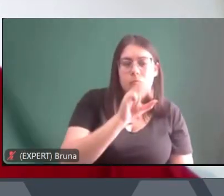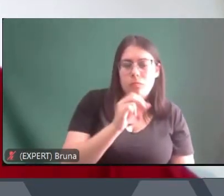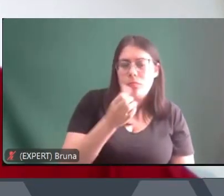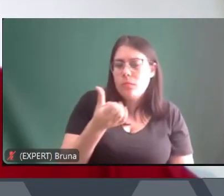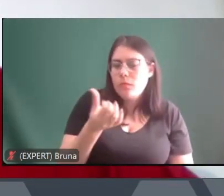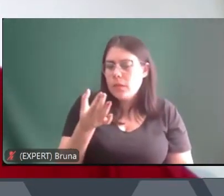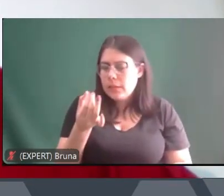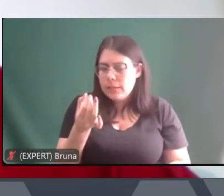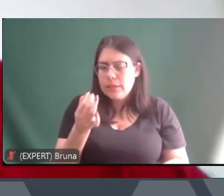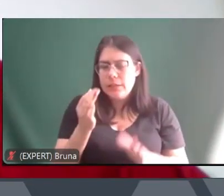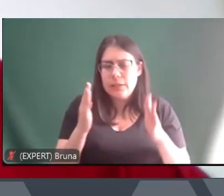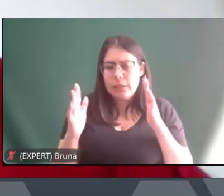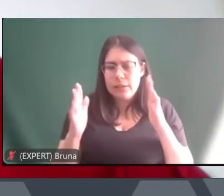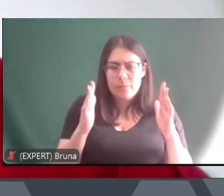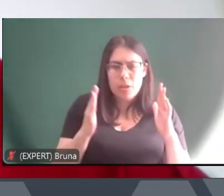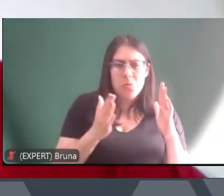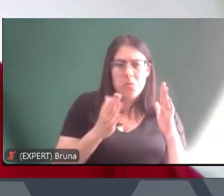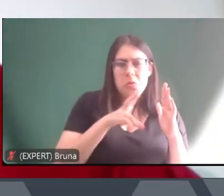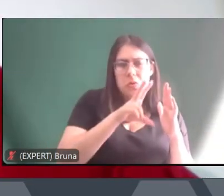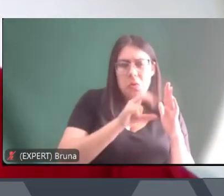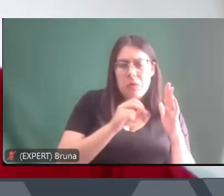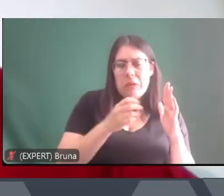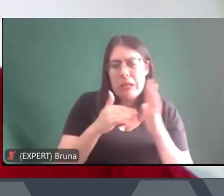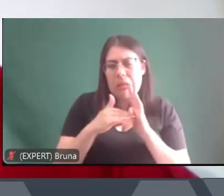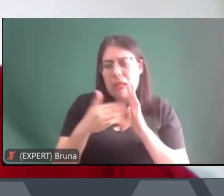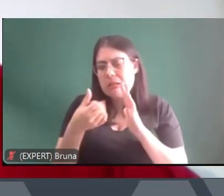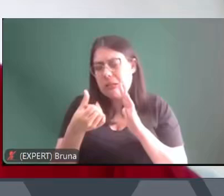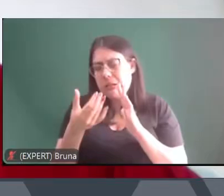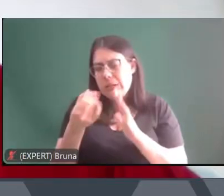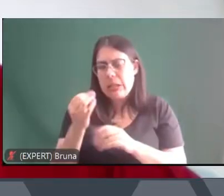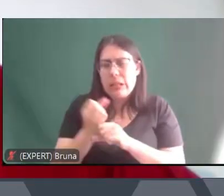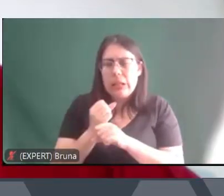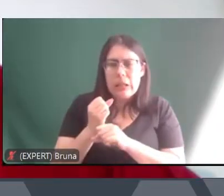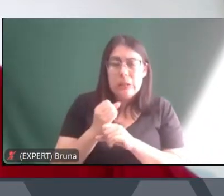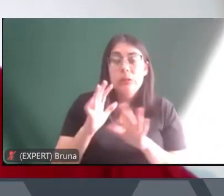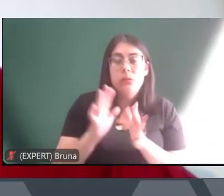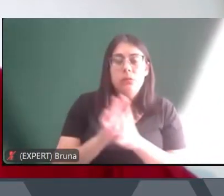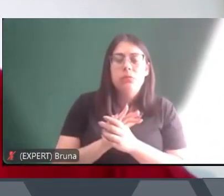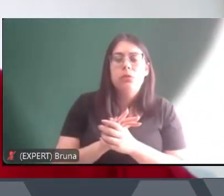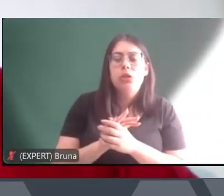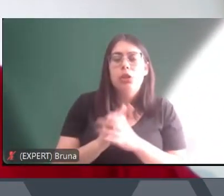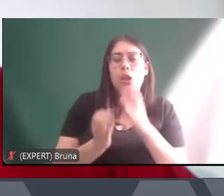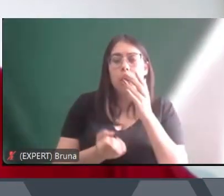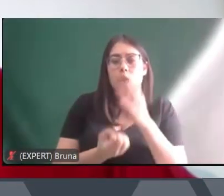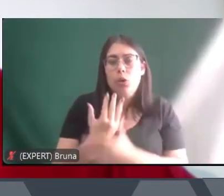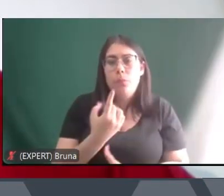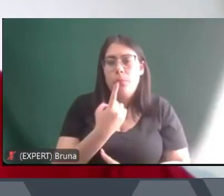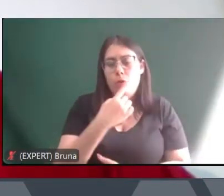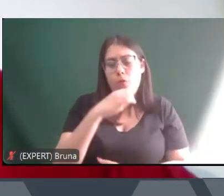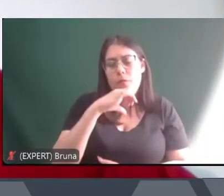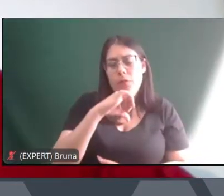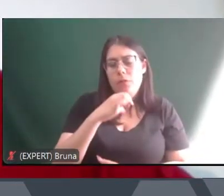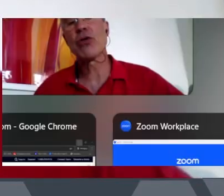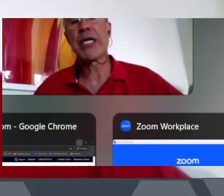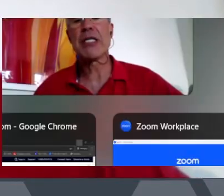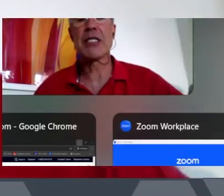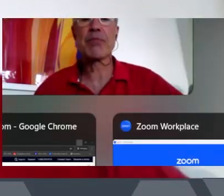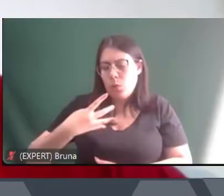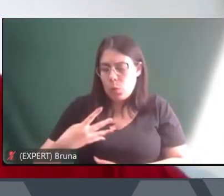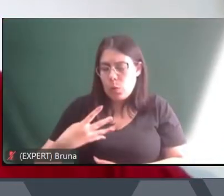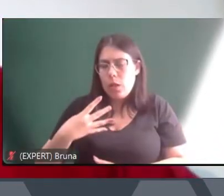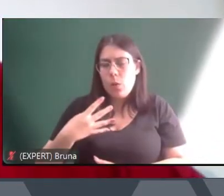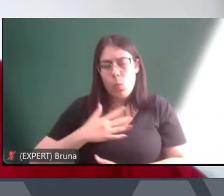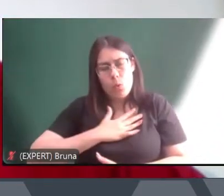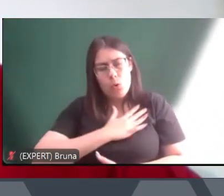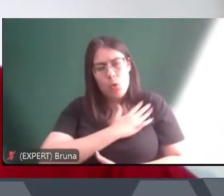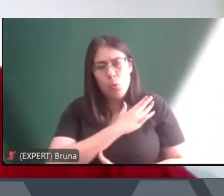contexto também, além da ditadura militar, que surge em 1964, é um contexto de transformações